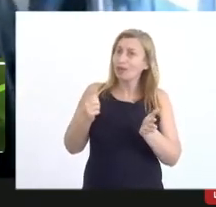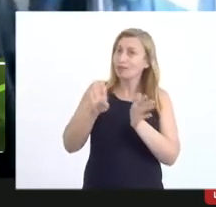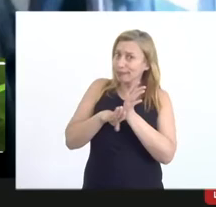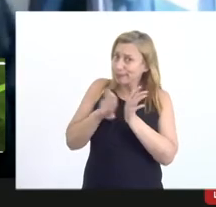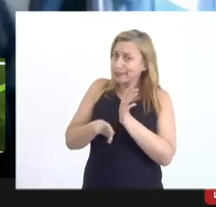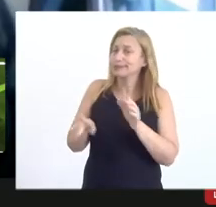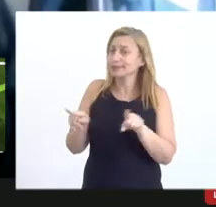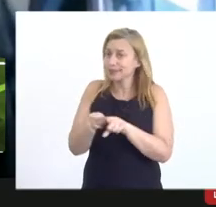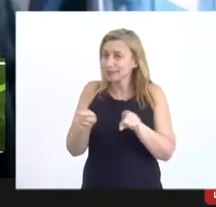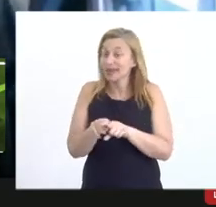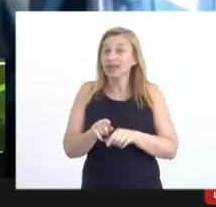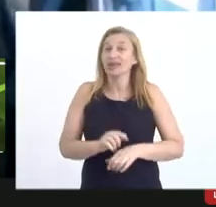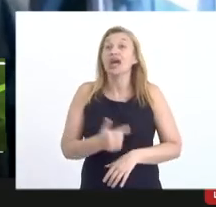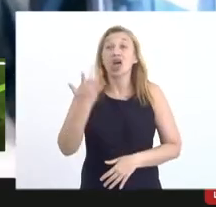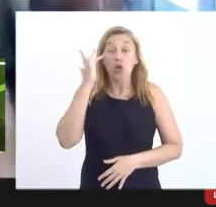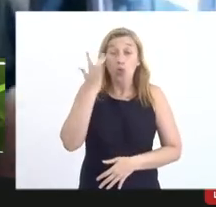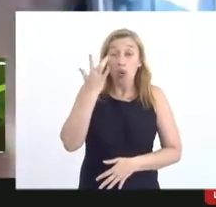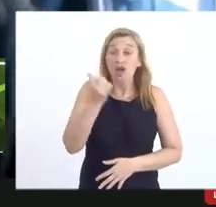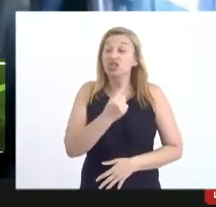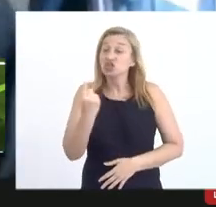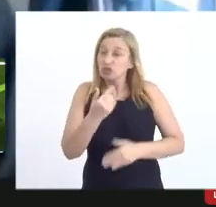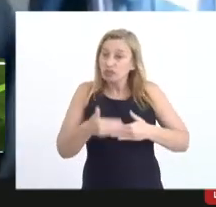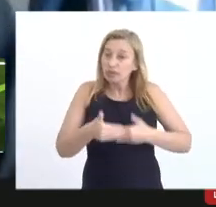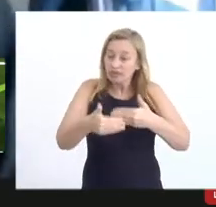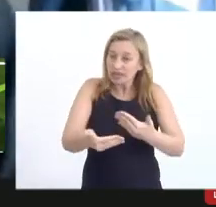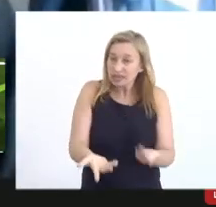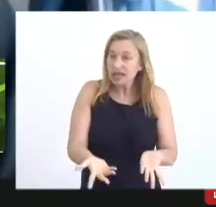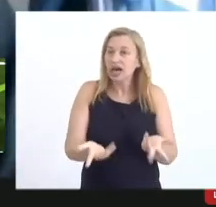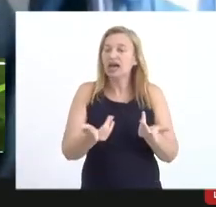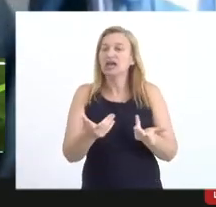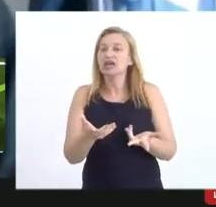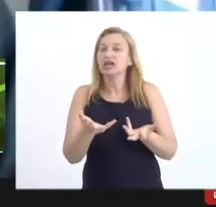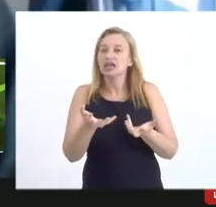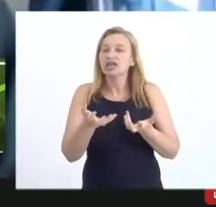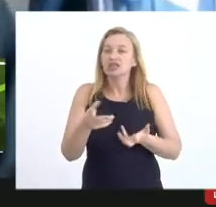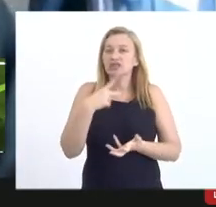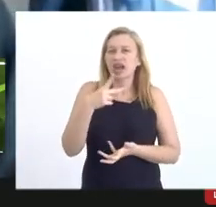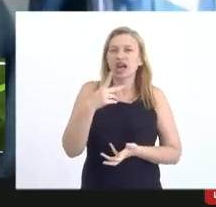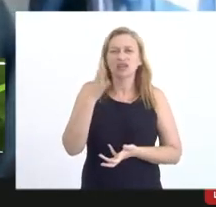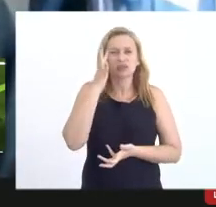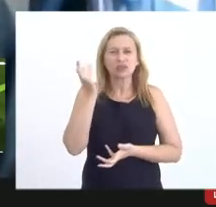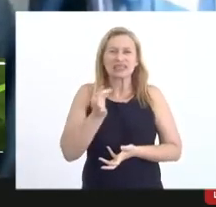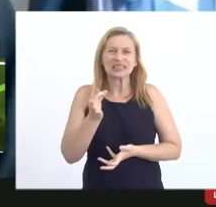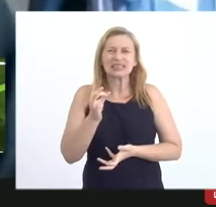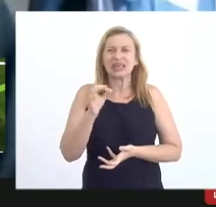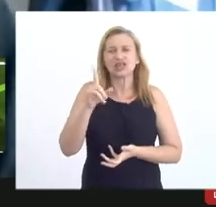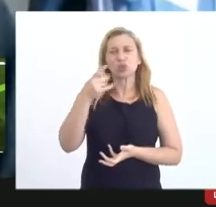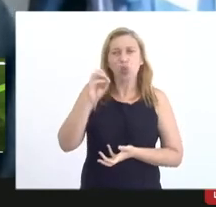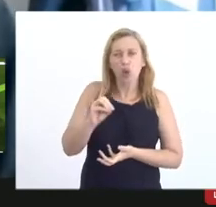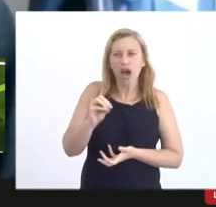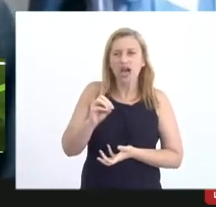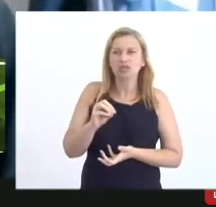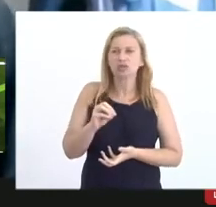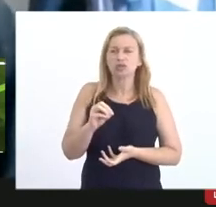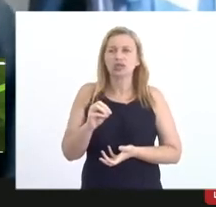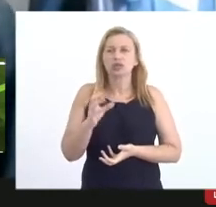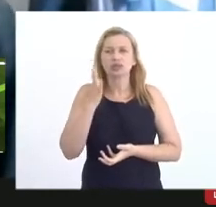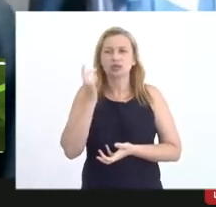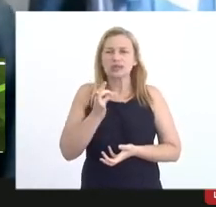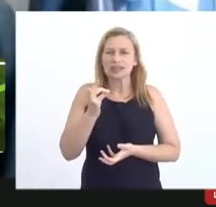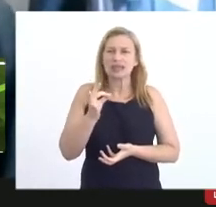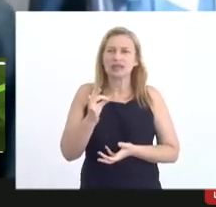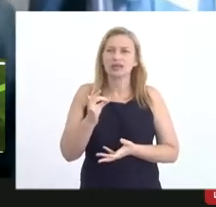então eu acho que a gente vai avançar mas alguém quis falar não sei se o Eduardo eu não deixei quem que quis falar